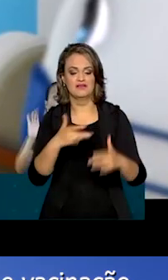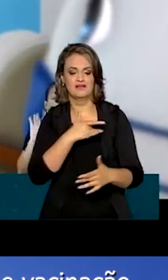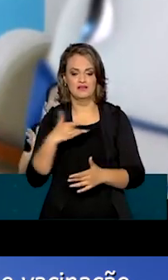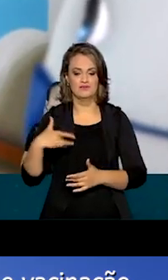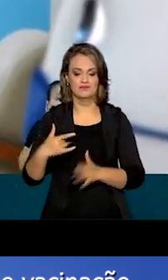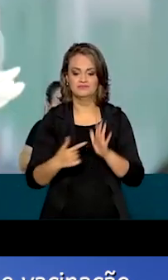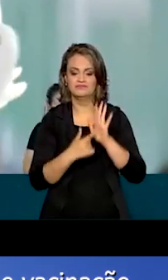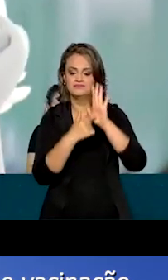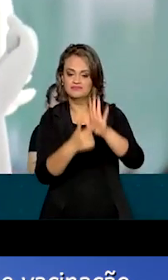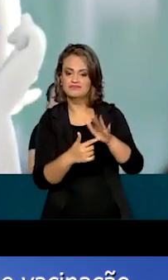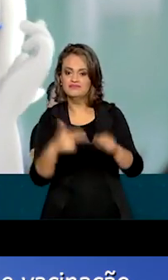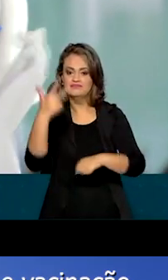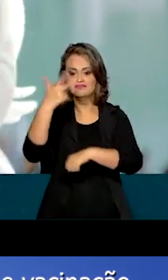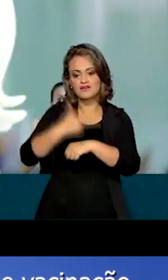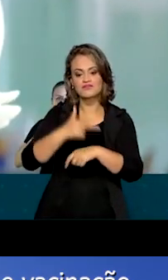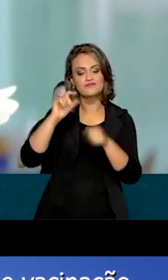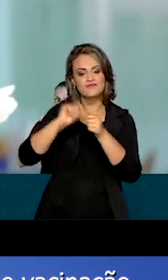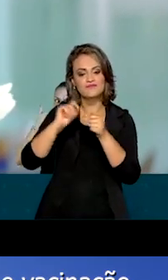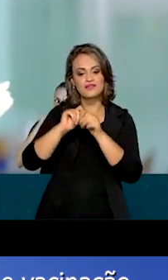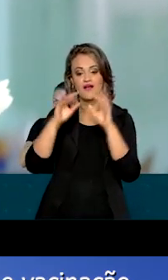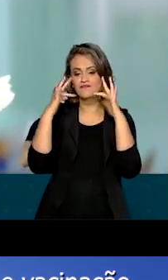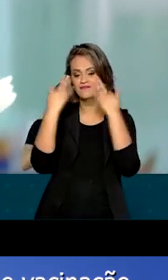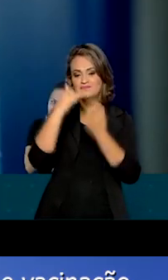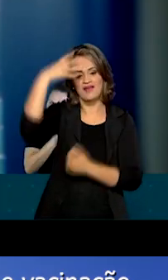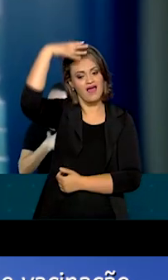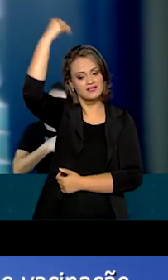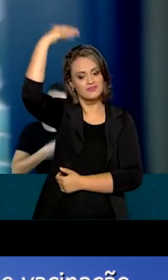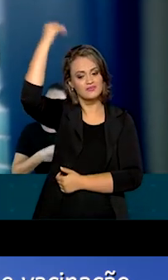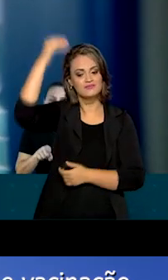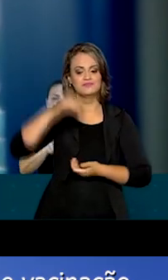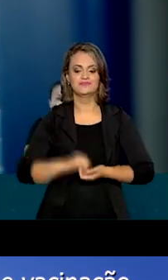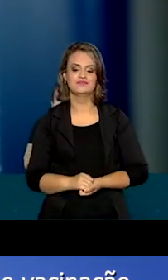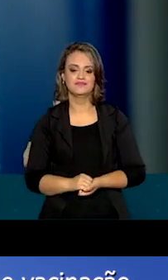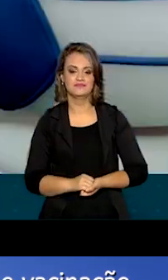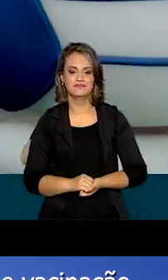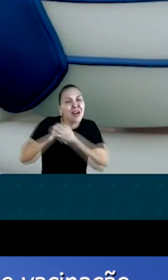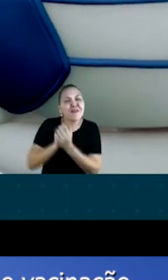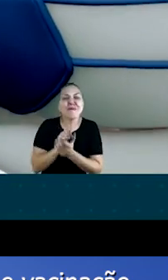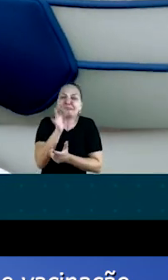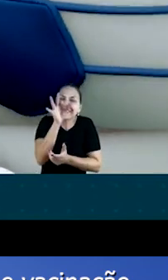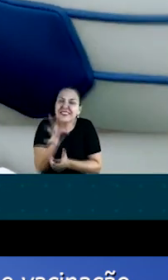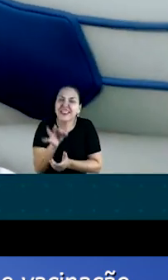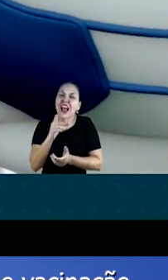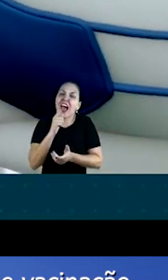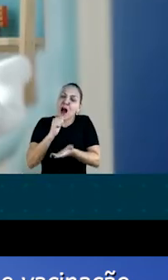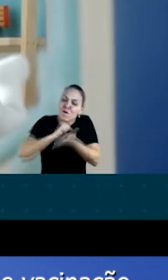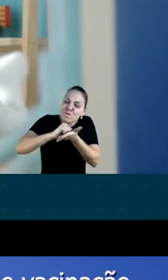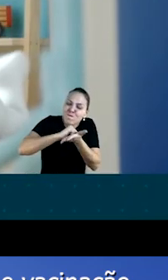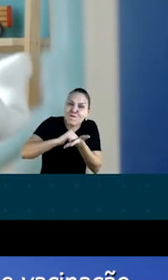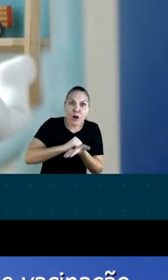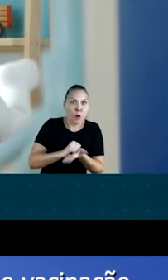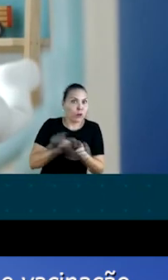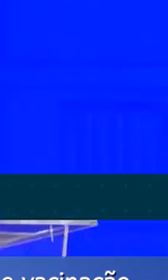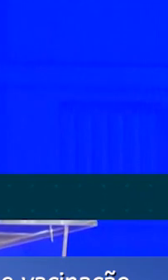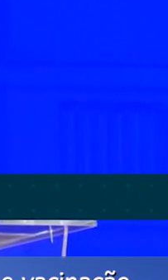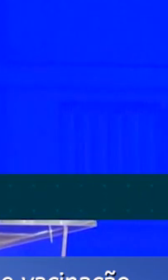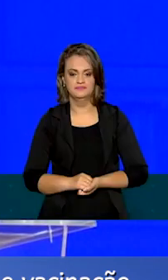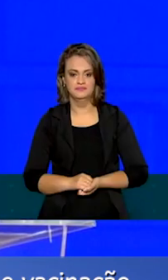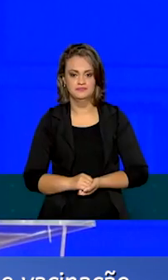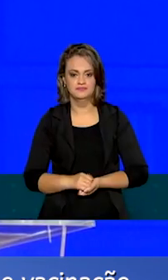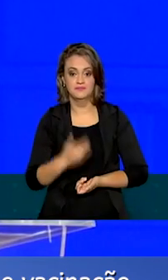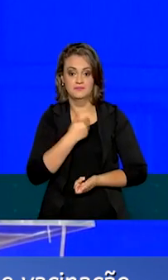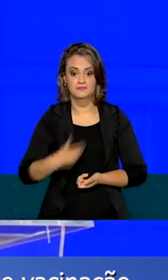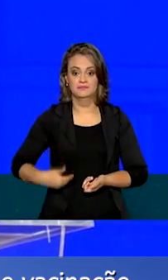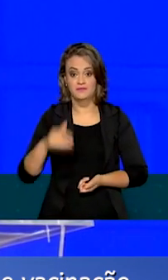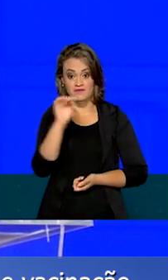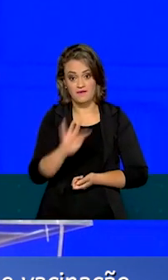apresentado um vídeo produzido com a família Zé Gotinha. Tem que lavar as mãos direitinho, com água e sabão. O governo federal,